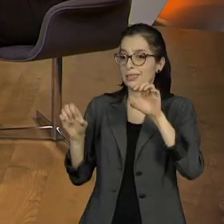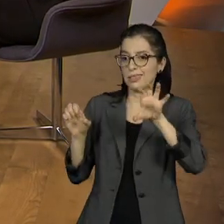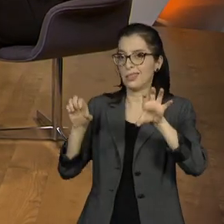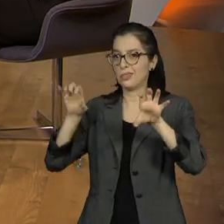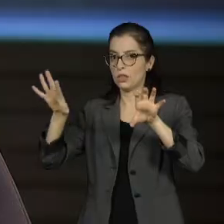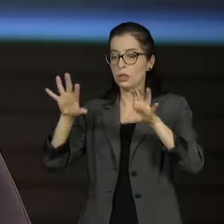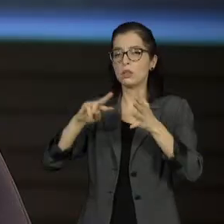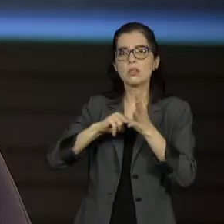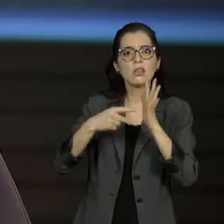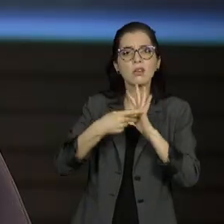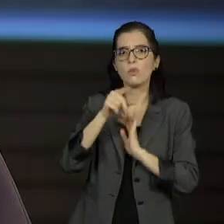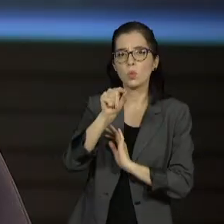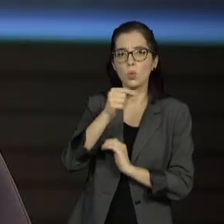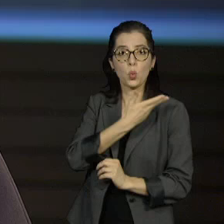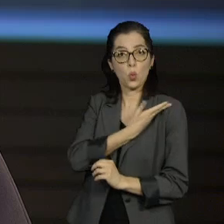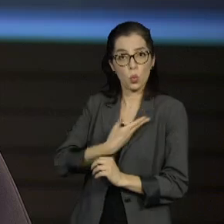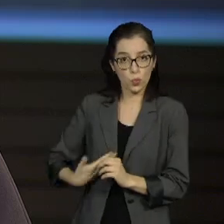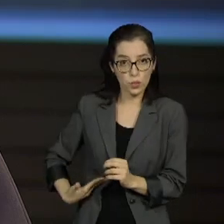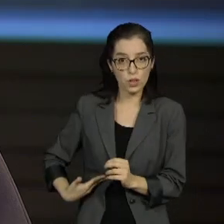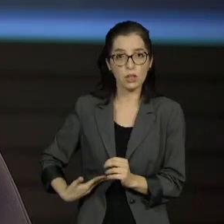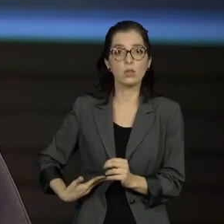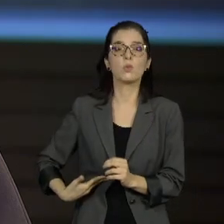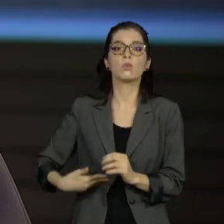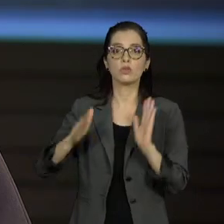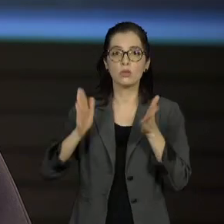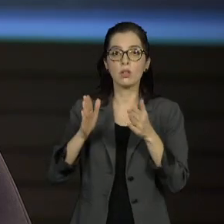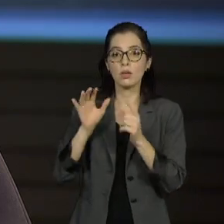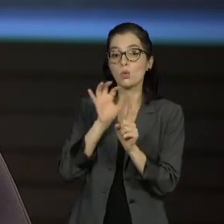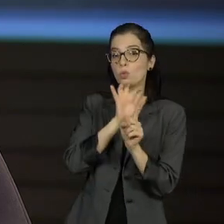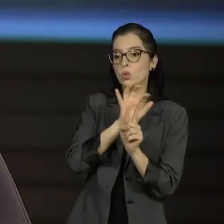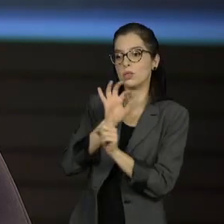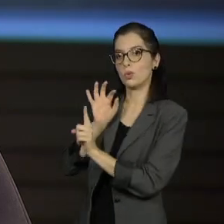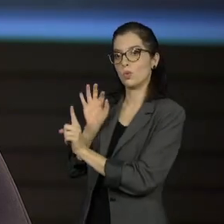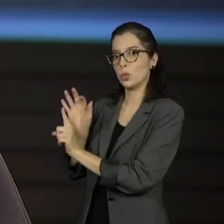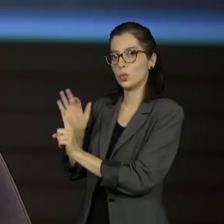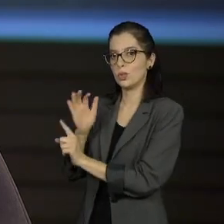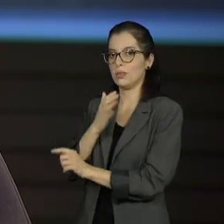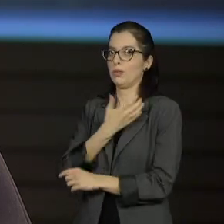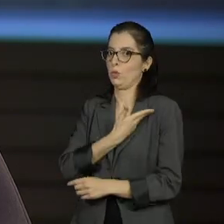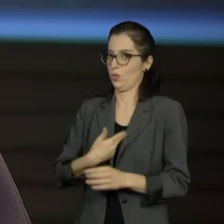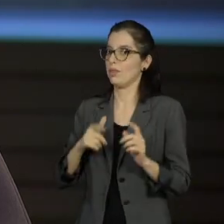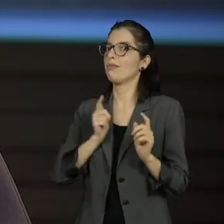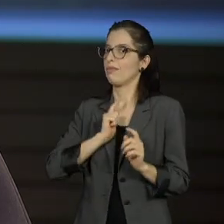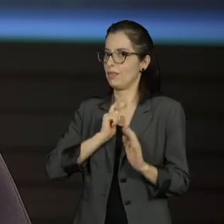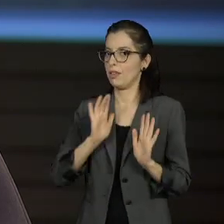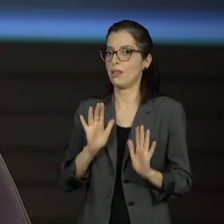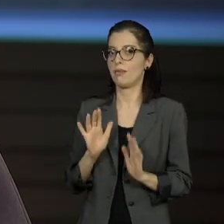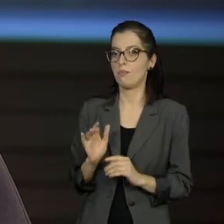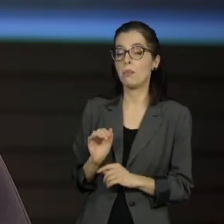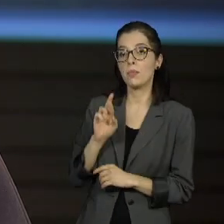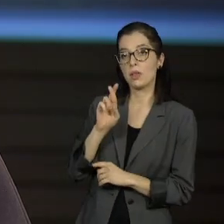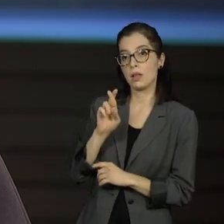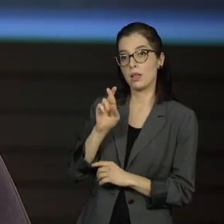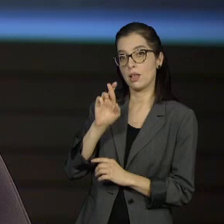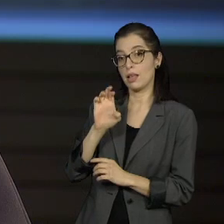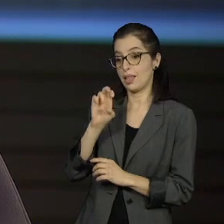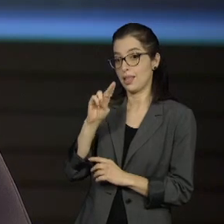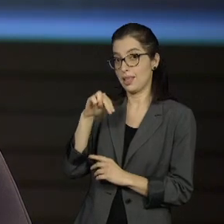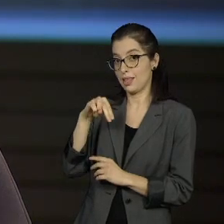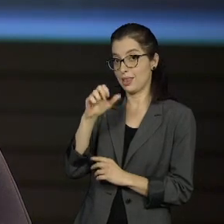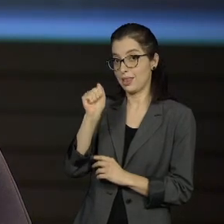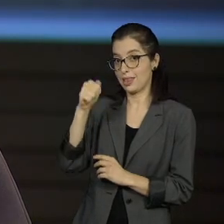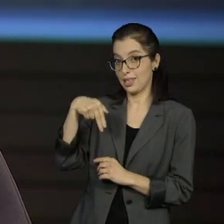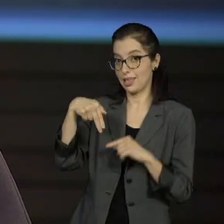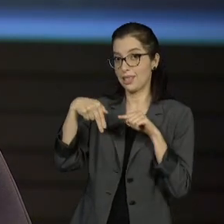caso os dois estão atrás aí nas pesquisas, o Renan Filho, que é do MDB, e o governador do Maranhão, Flávio